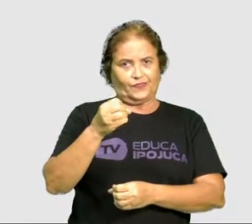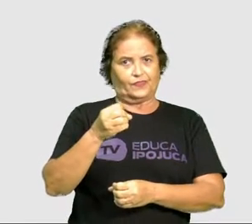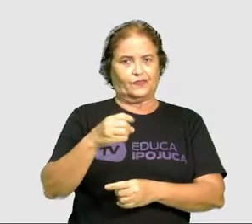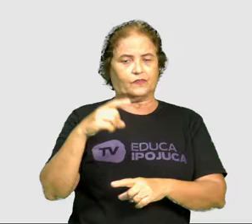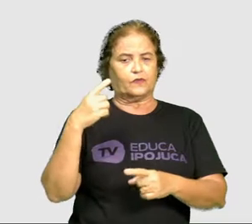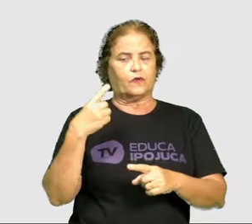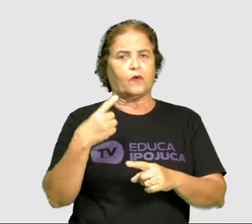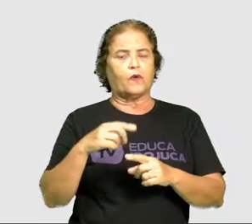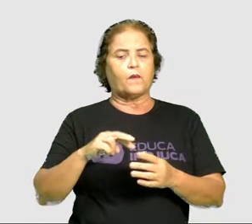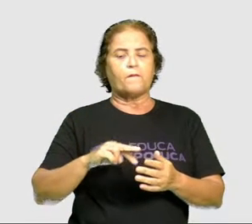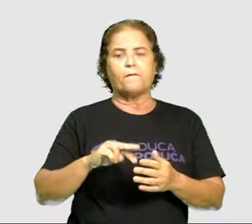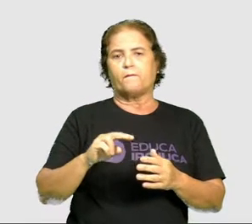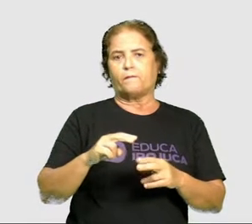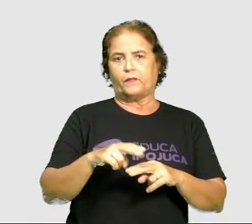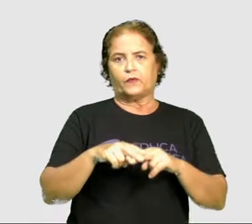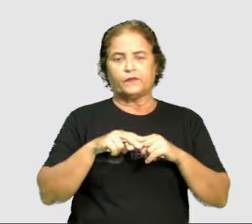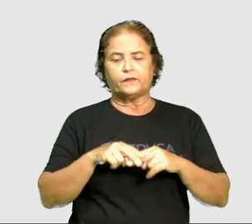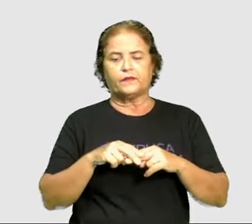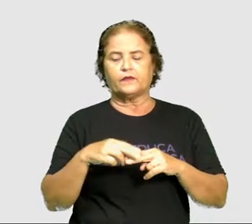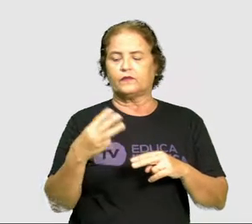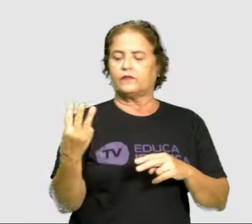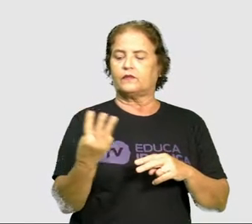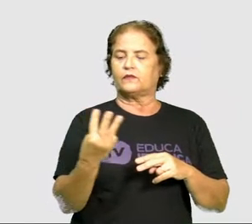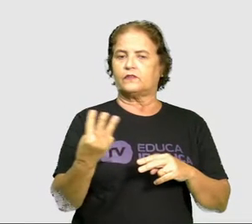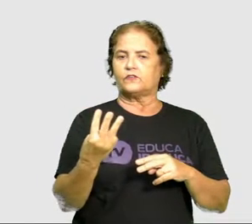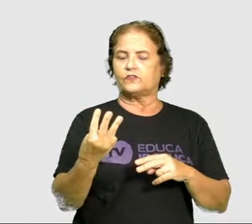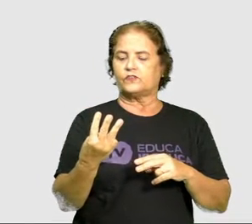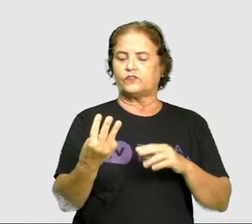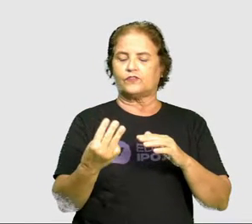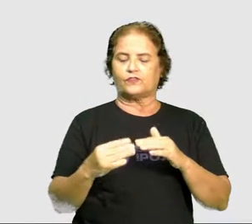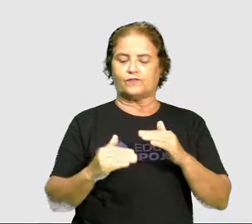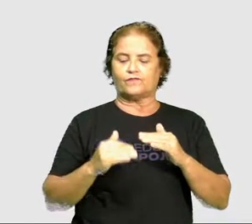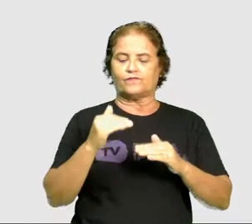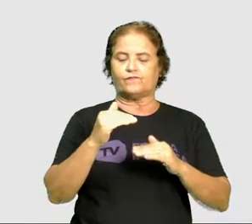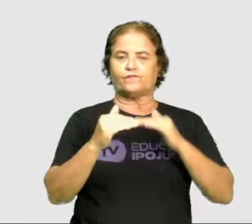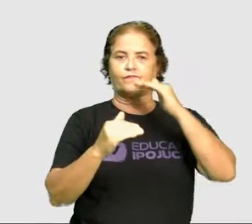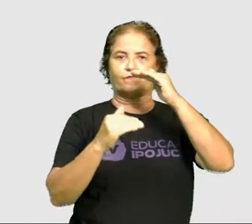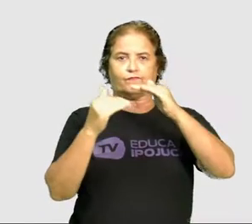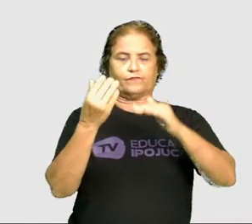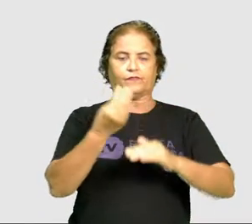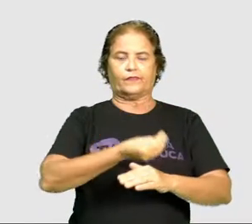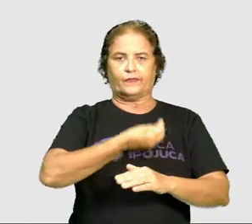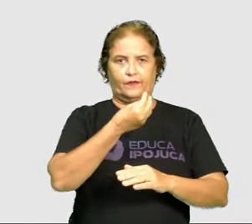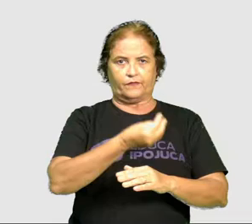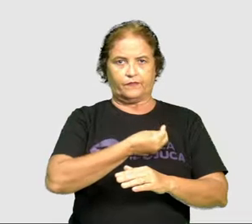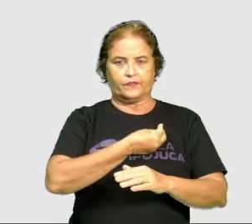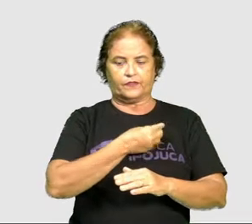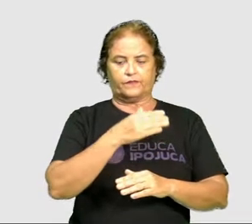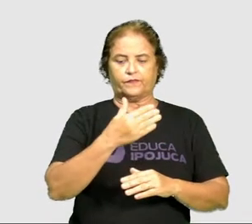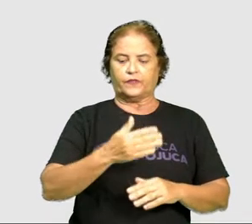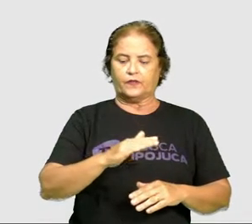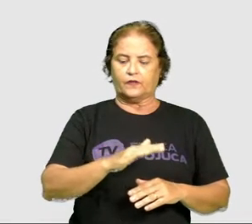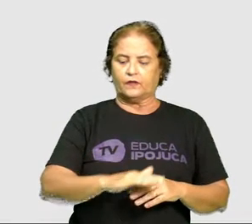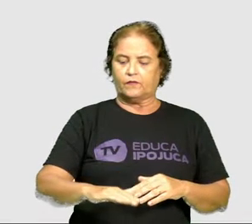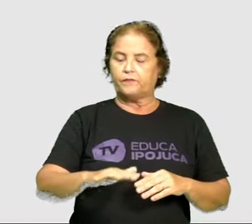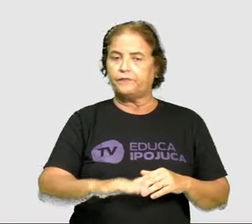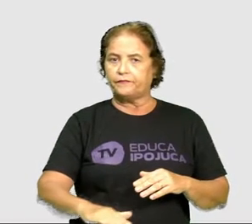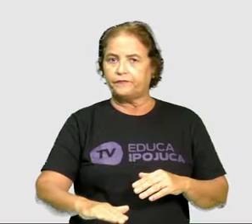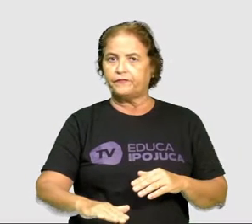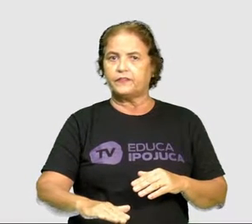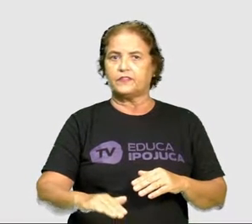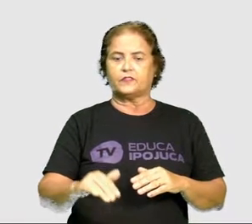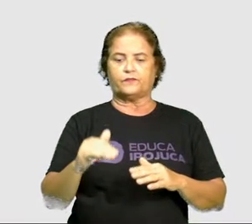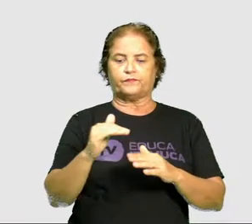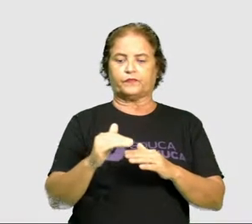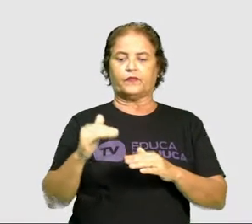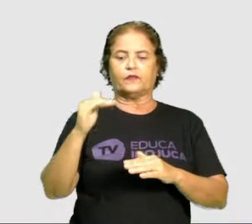Portanto, está aqui retratada as três fases de evolução da vida. Infância, adulto e